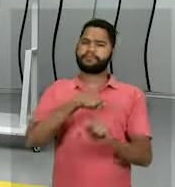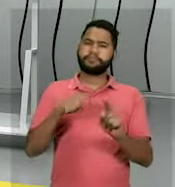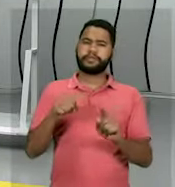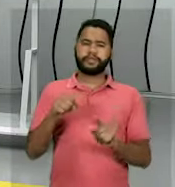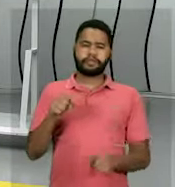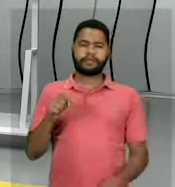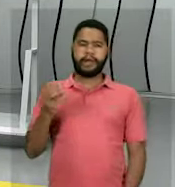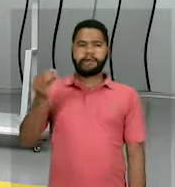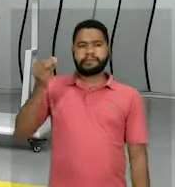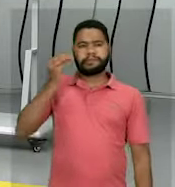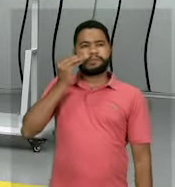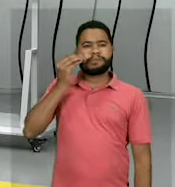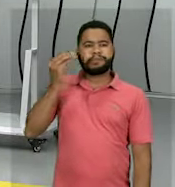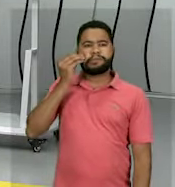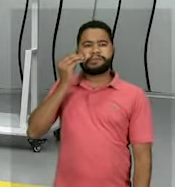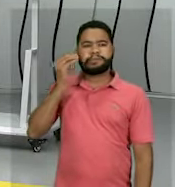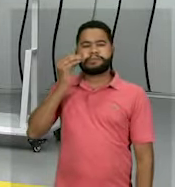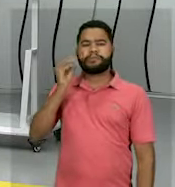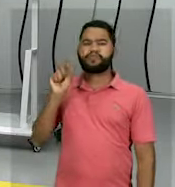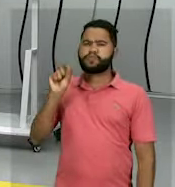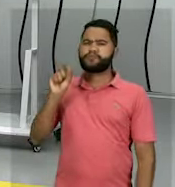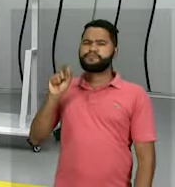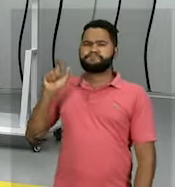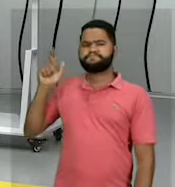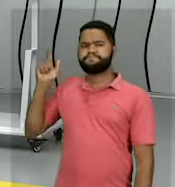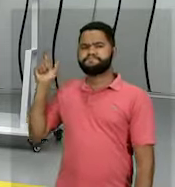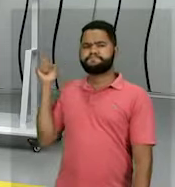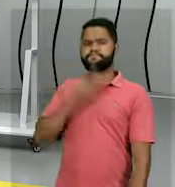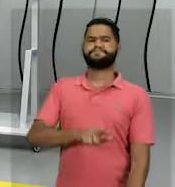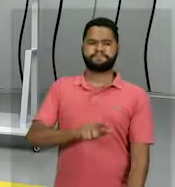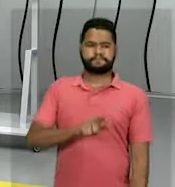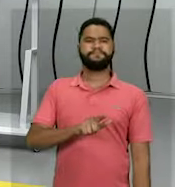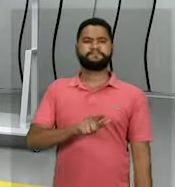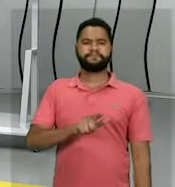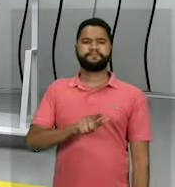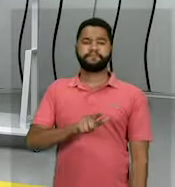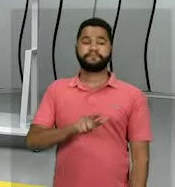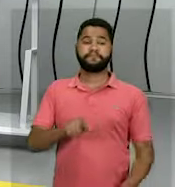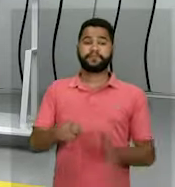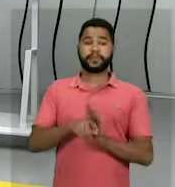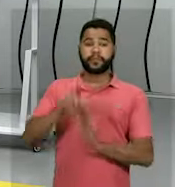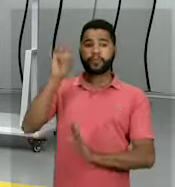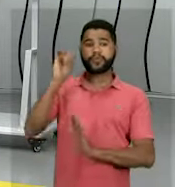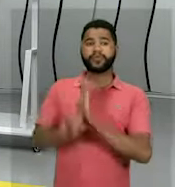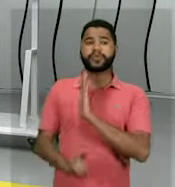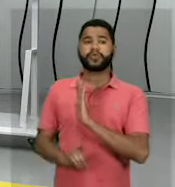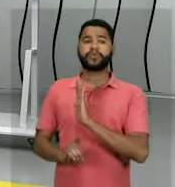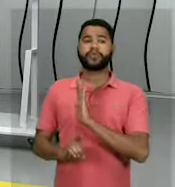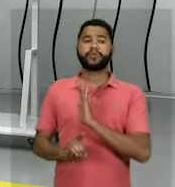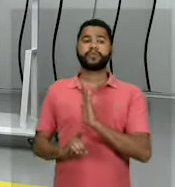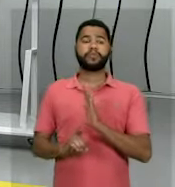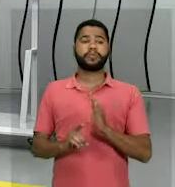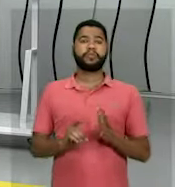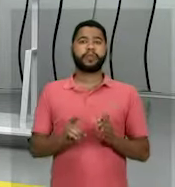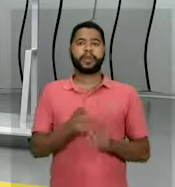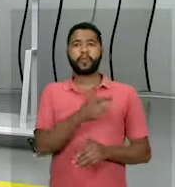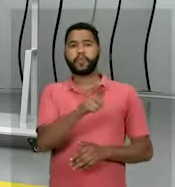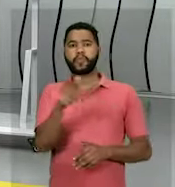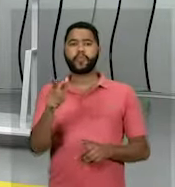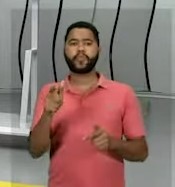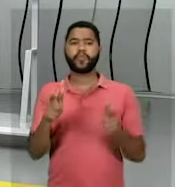busca pela conquista, pela conquista de direitos para públicos que até então